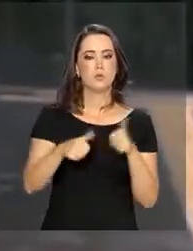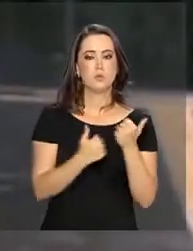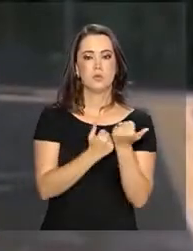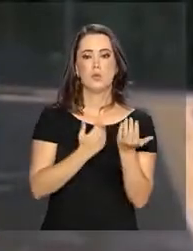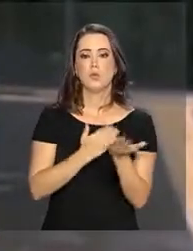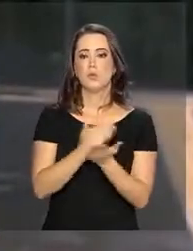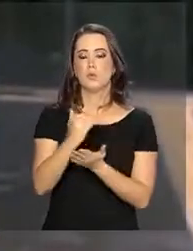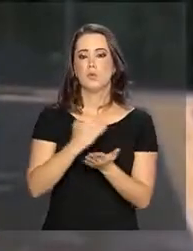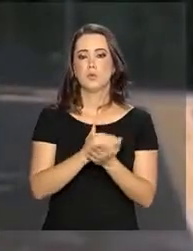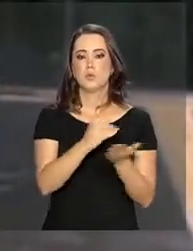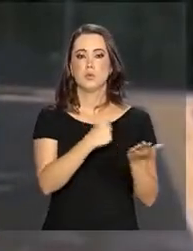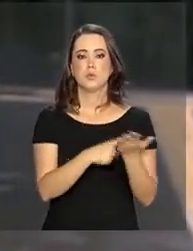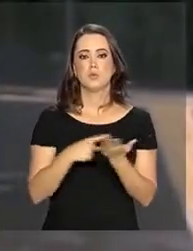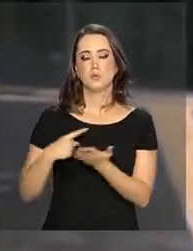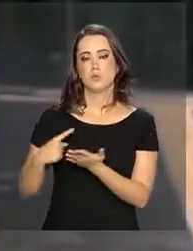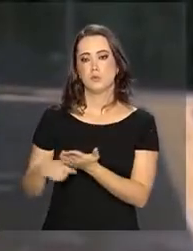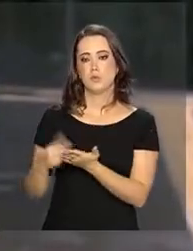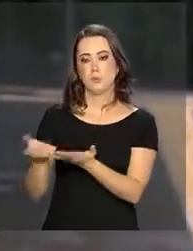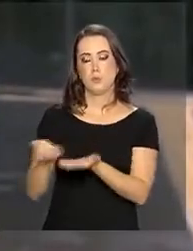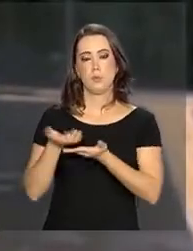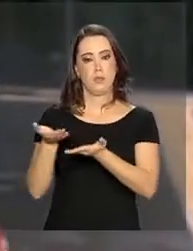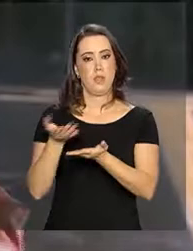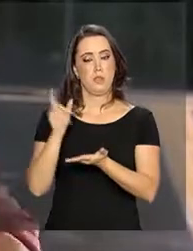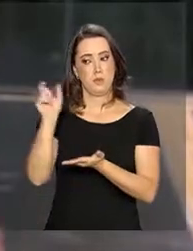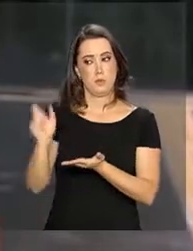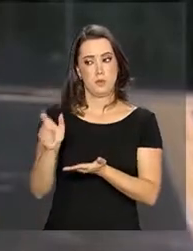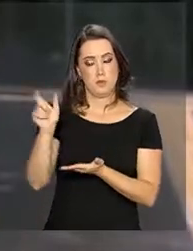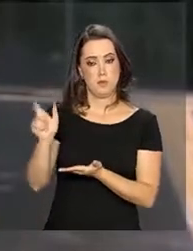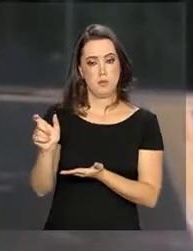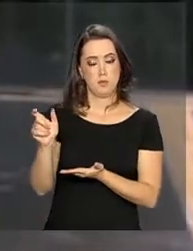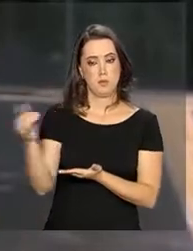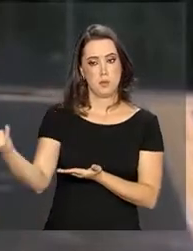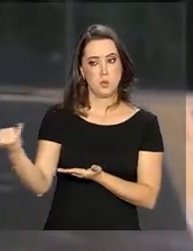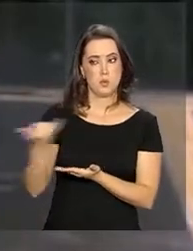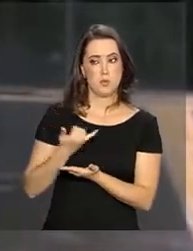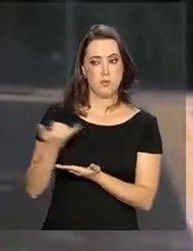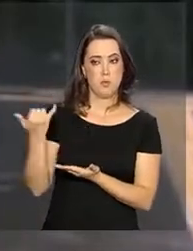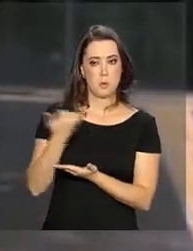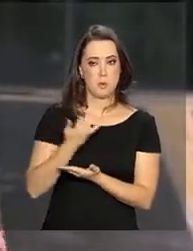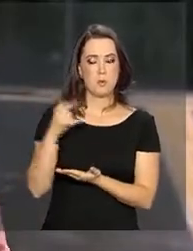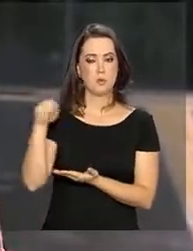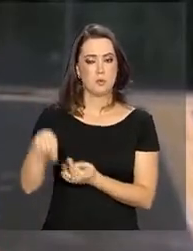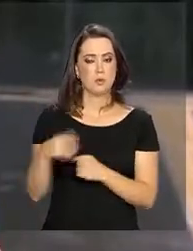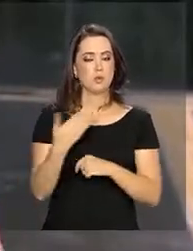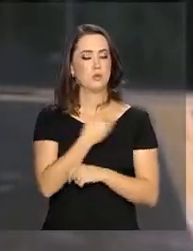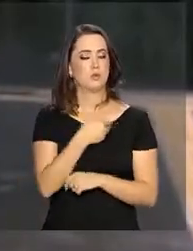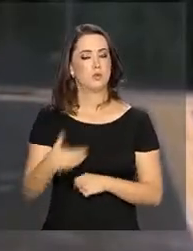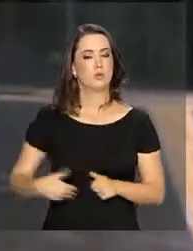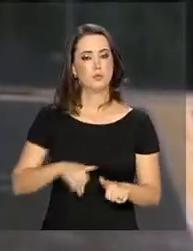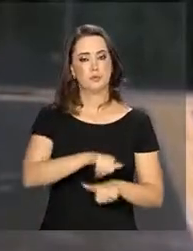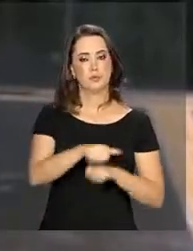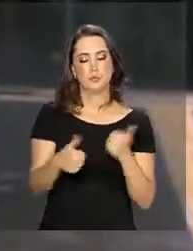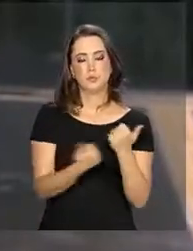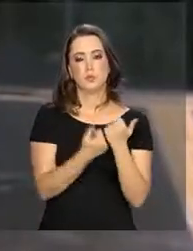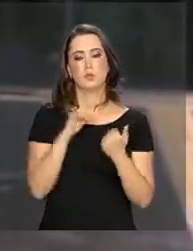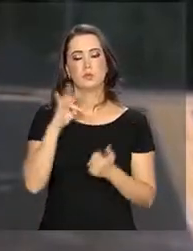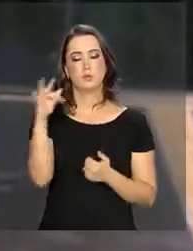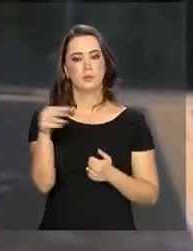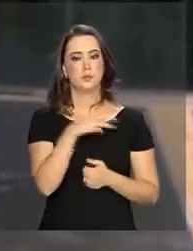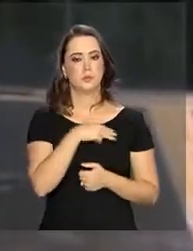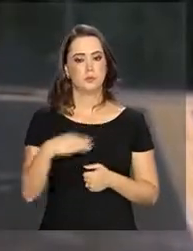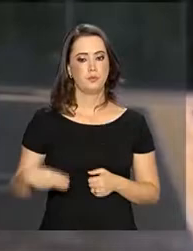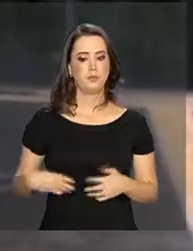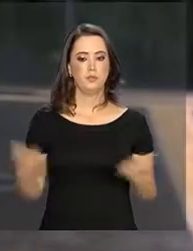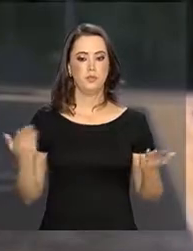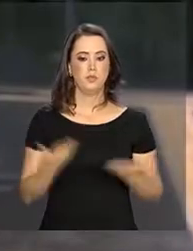e iniciou a sua agenda recebendo informações da sua equipe, né, de governo aqui de transição e dos futuros ministros.